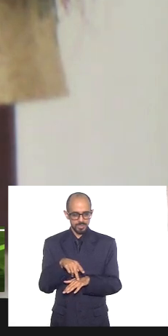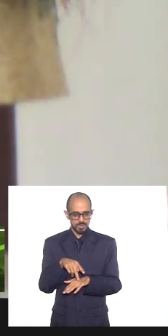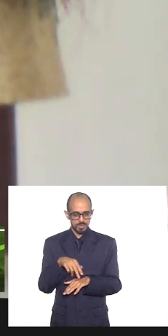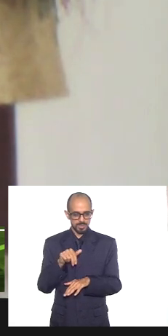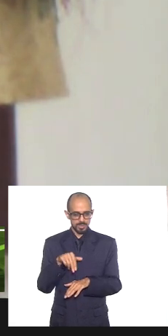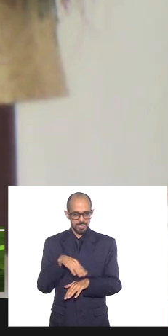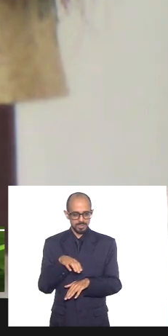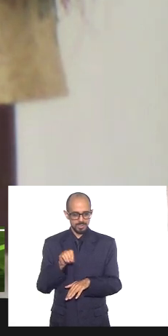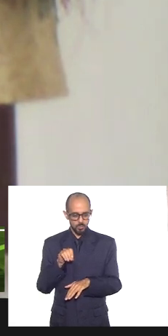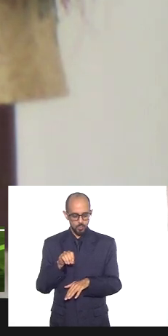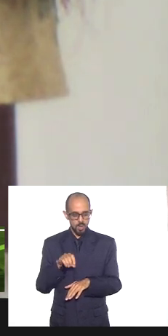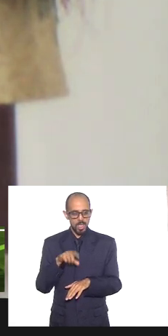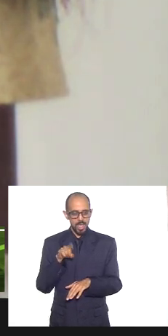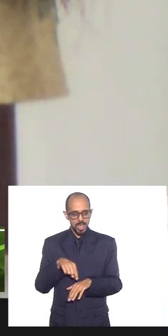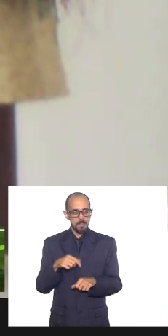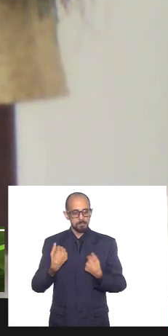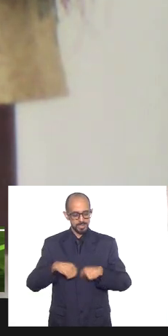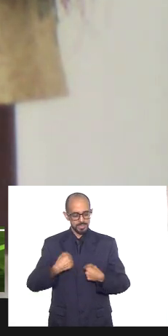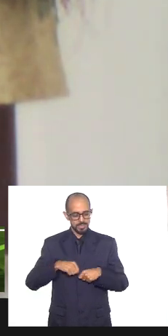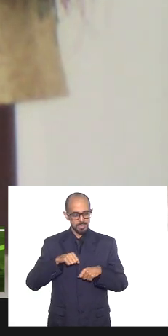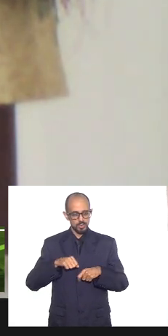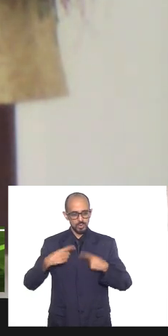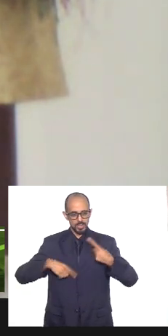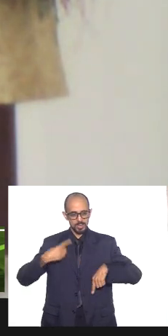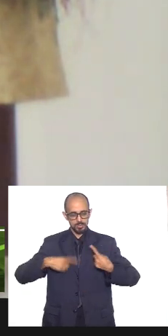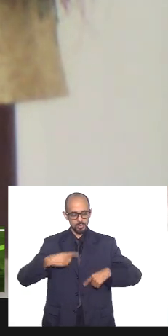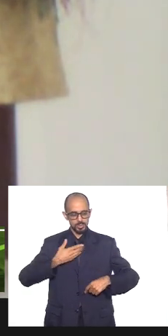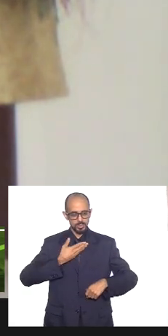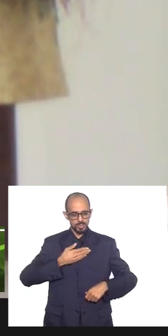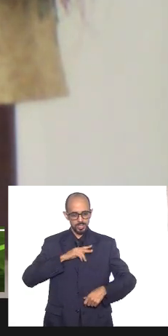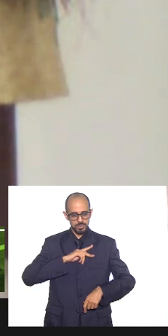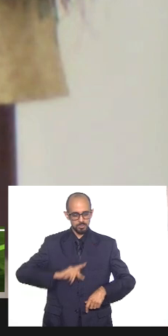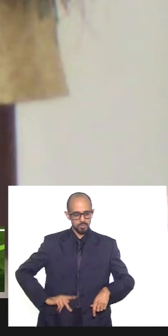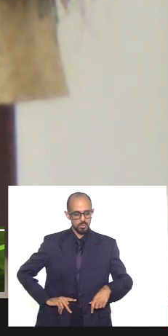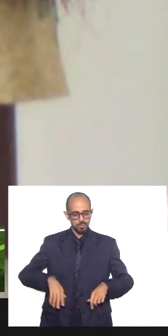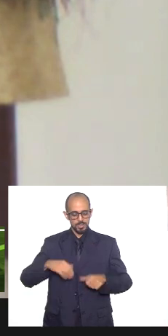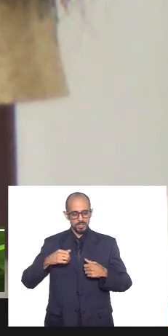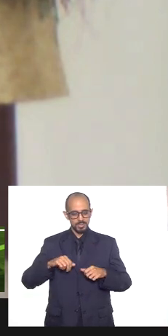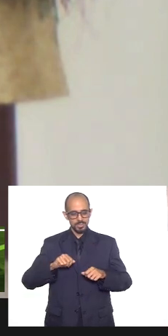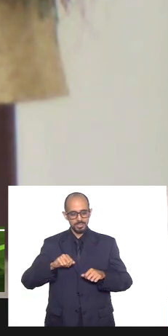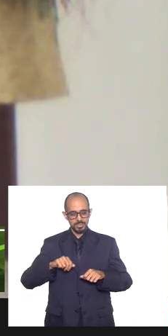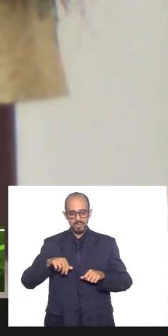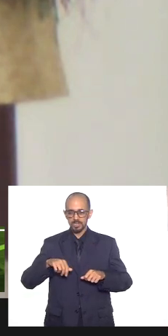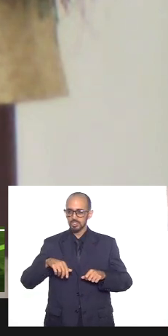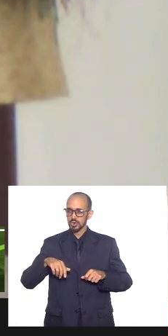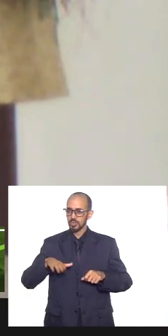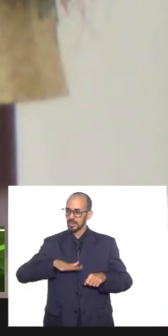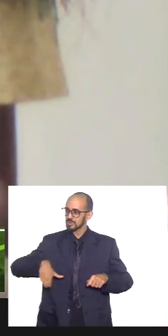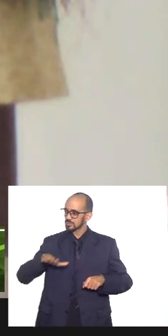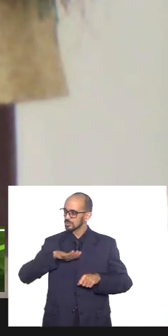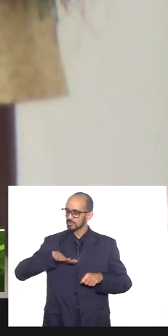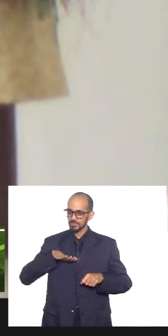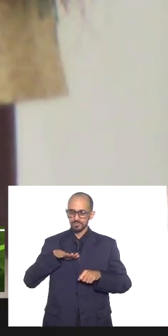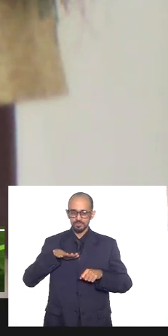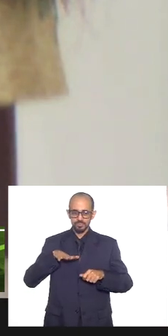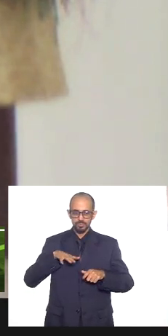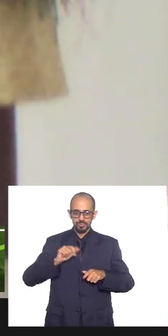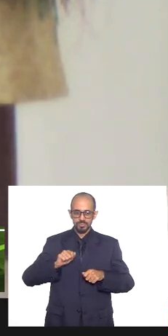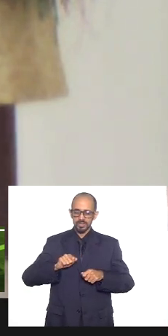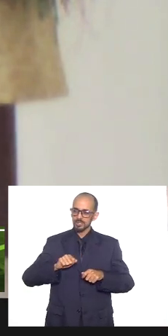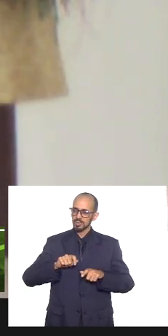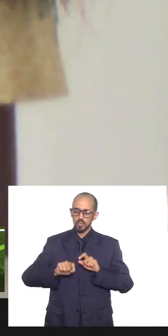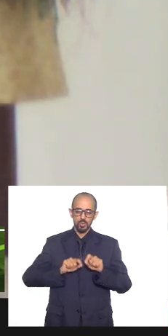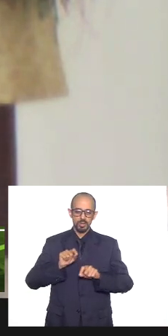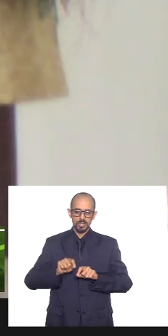insistir isso é preciso que as políticas públicas estejam muito nessa dimensão de uma historicidade